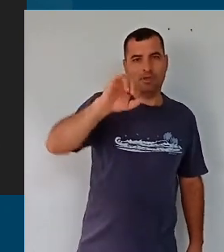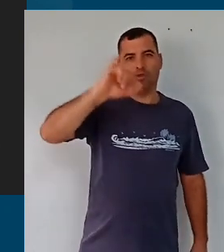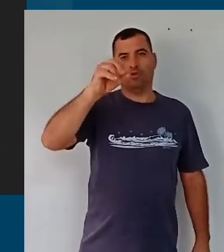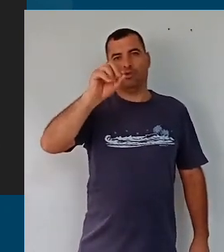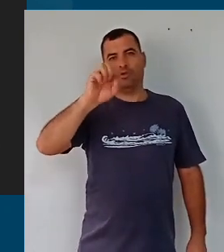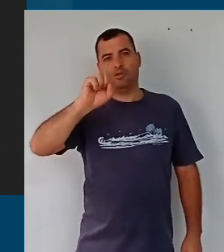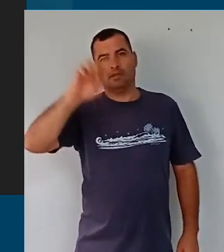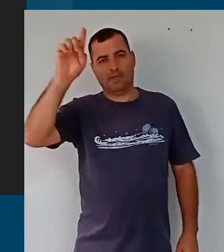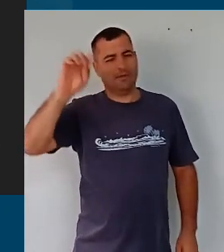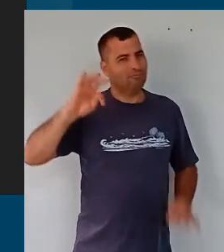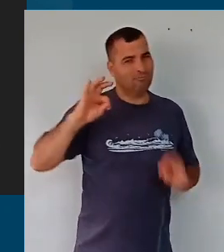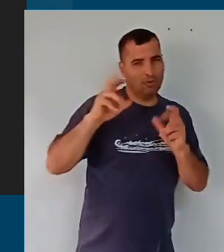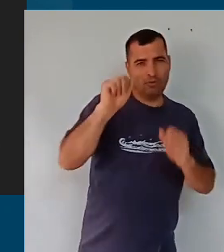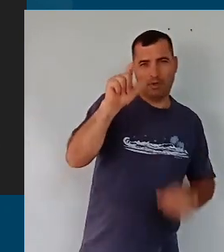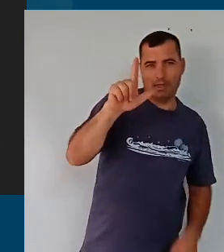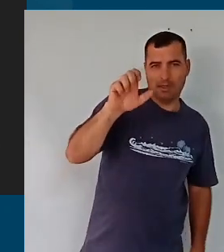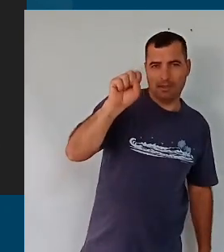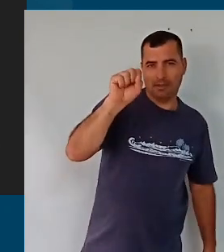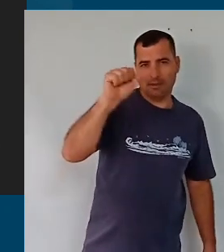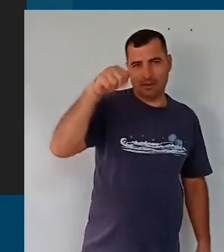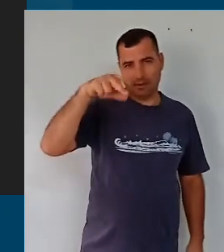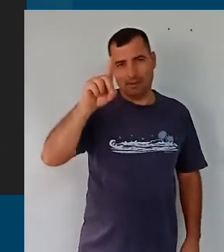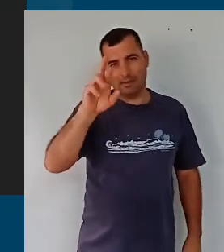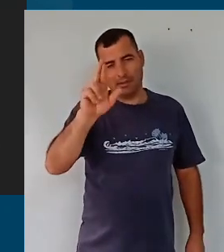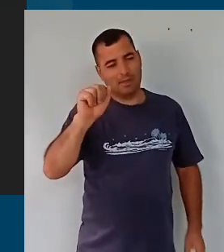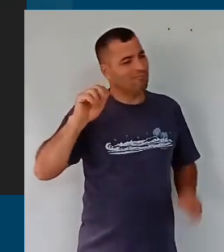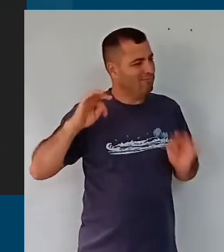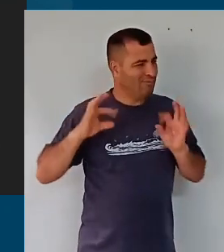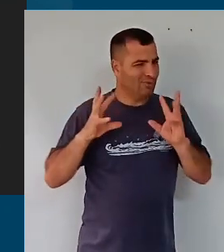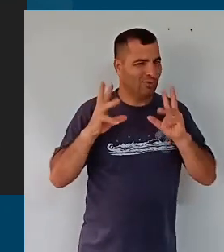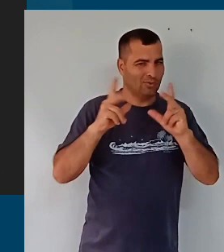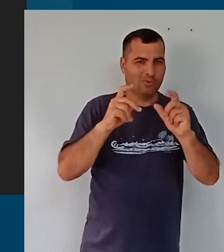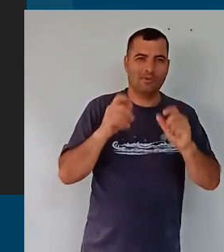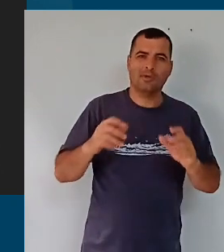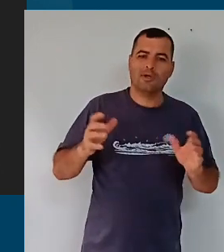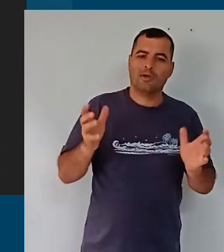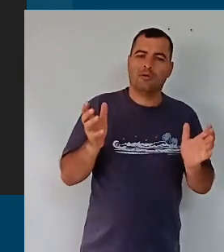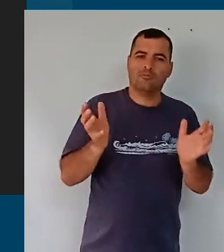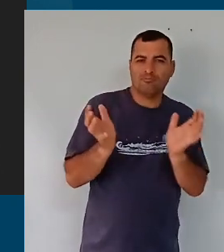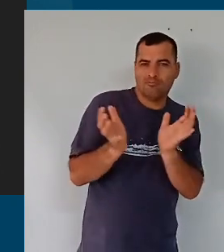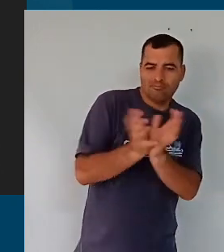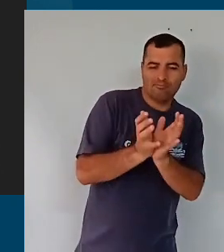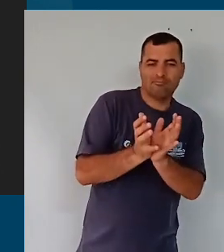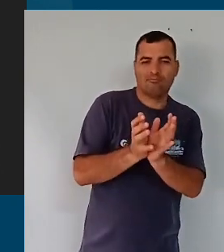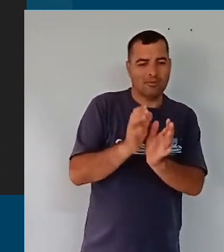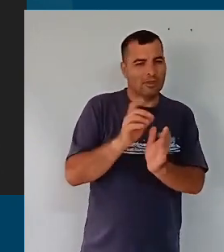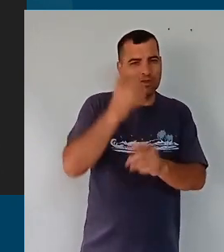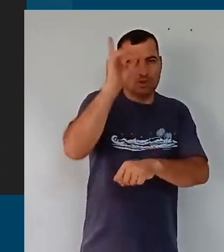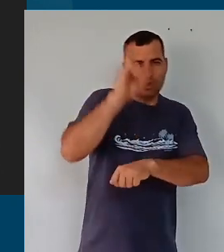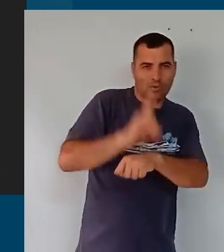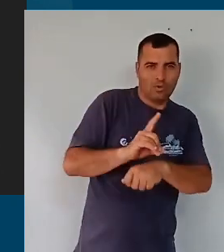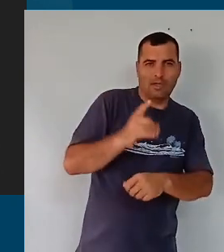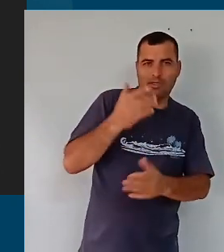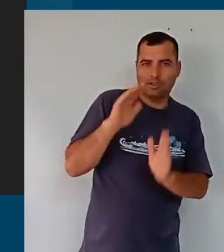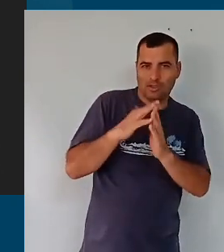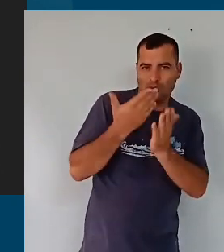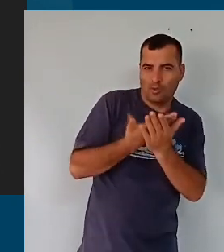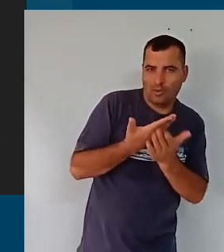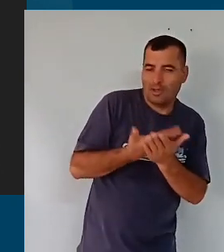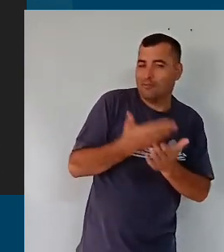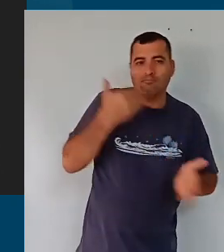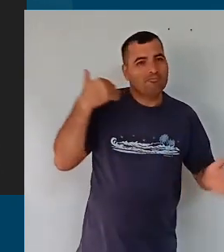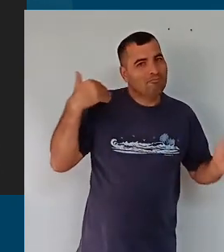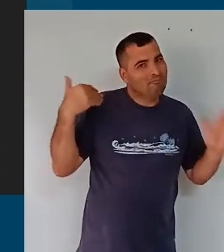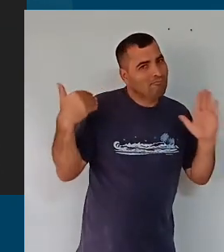Simone, Antôniel, Alessandra, todos vocês que compõem esse corpo estratégico, diretores de escolas,